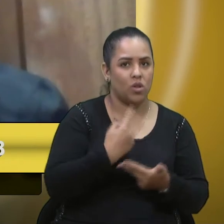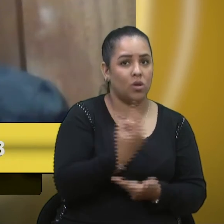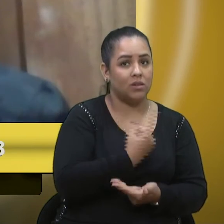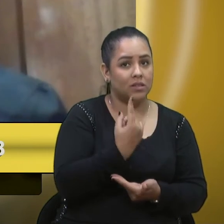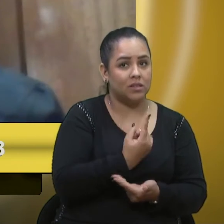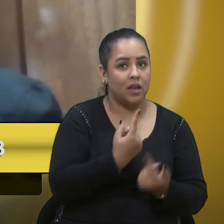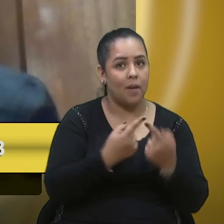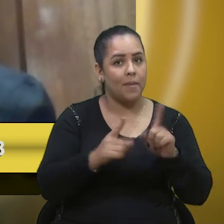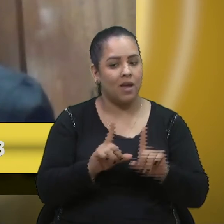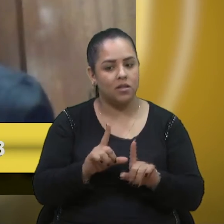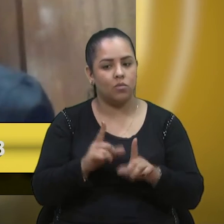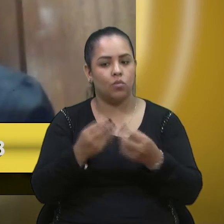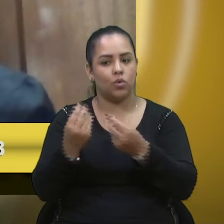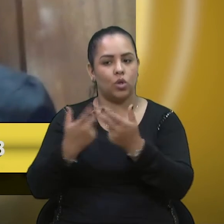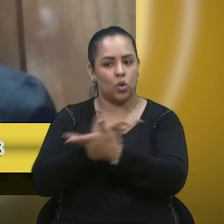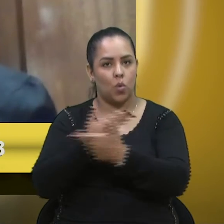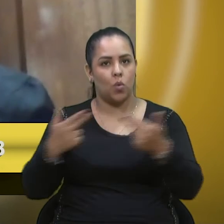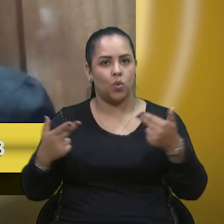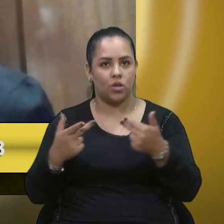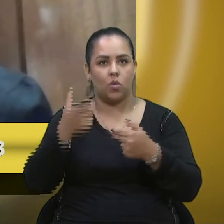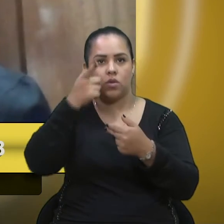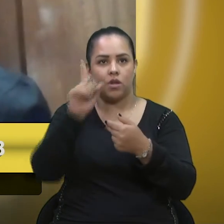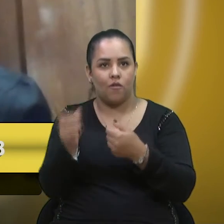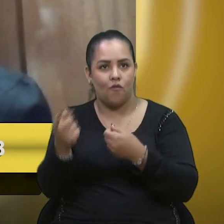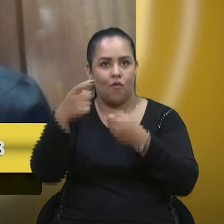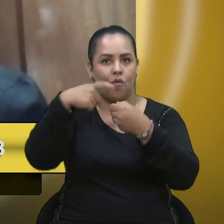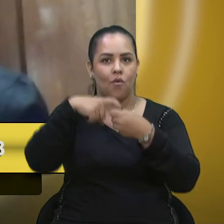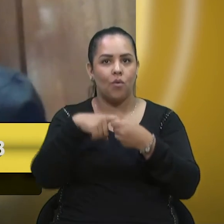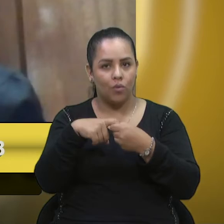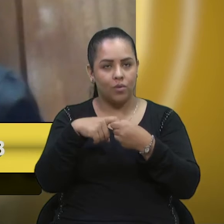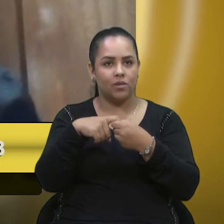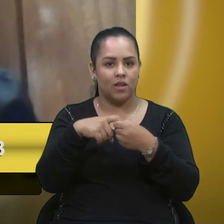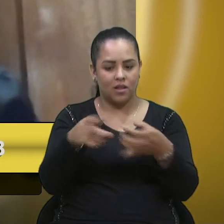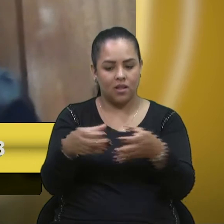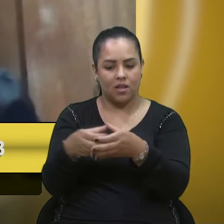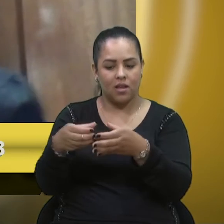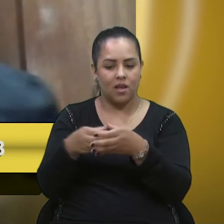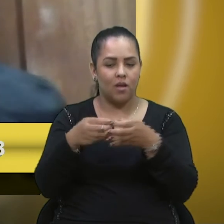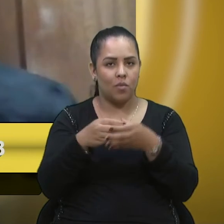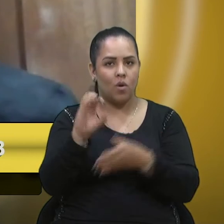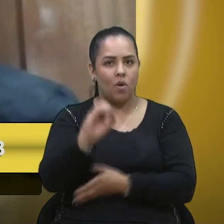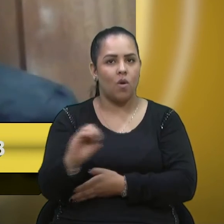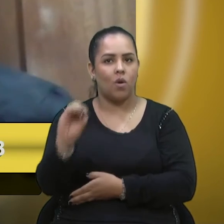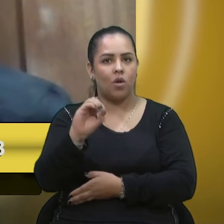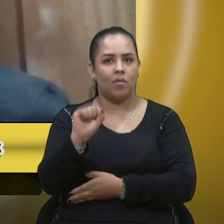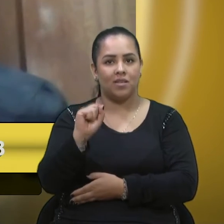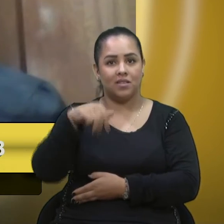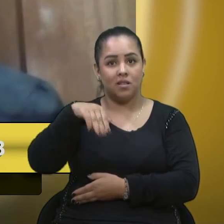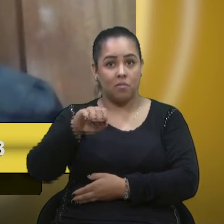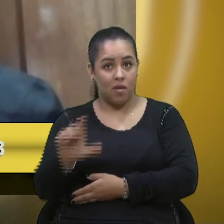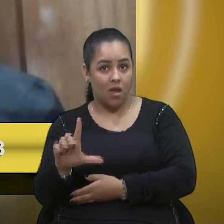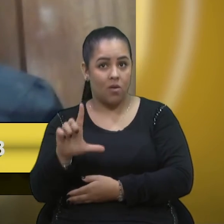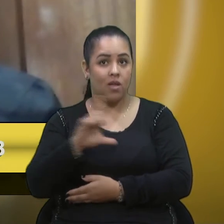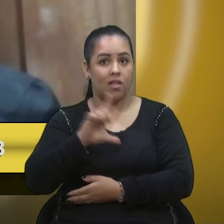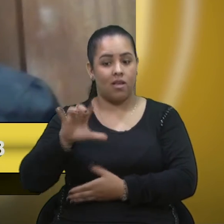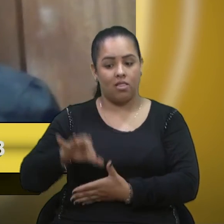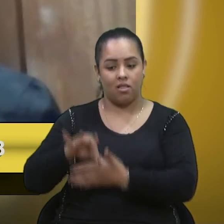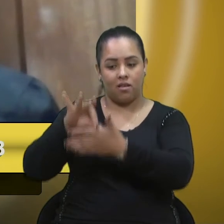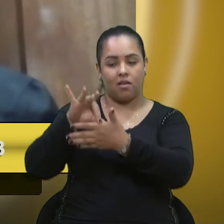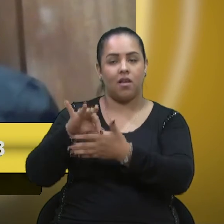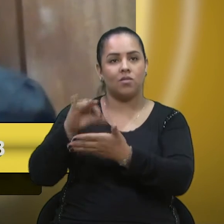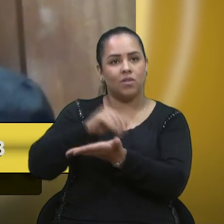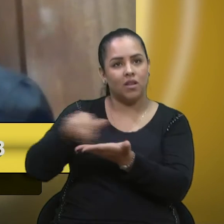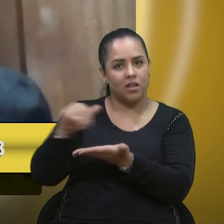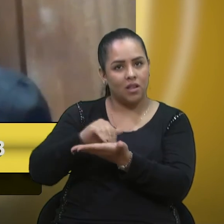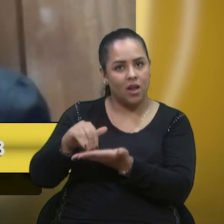recuperado em virtude da qualificada equipe que a Esmel tem e também através da liderança do secretário Gabriel Citor.